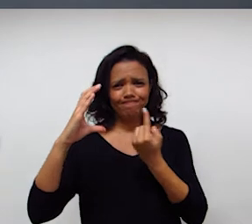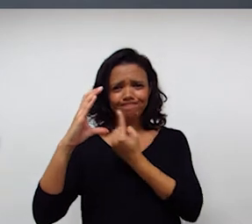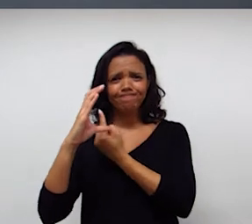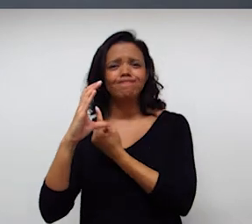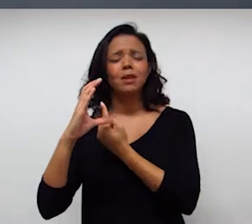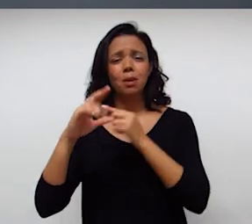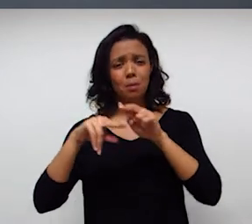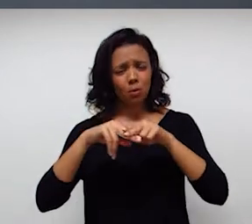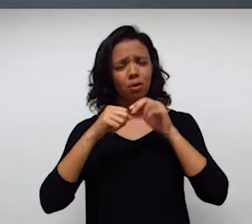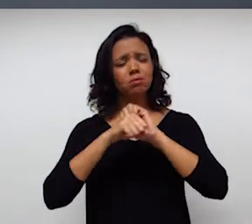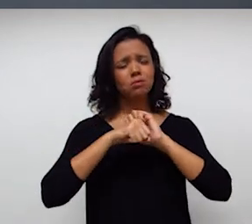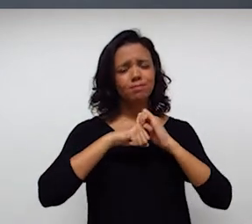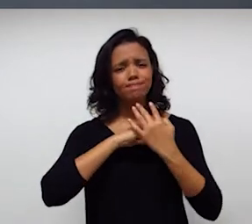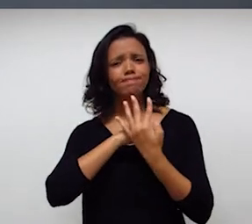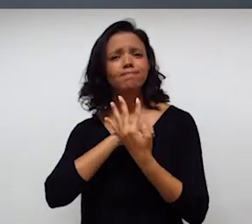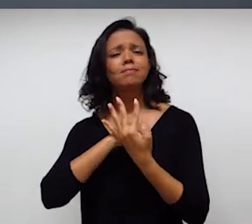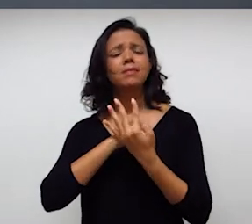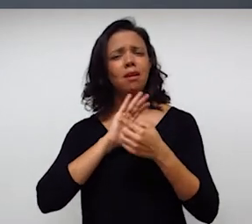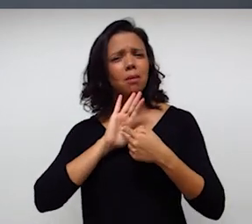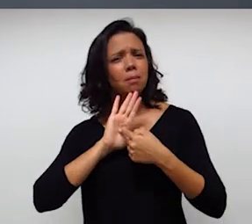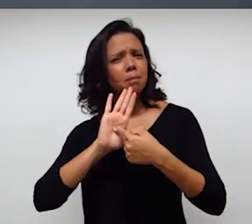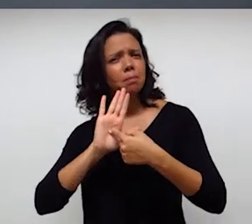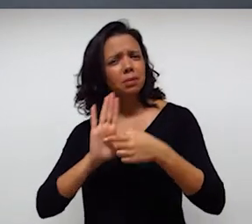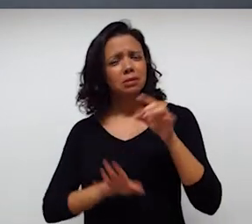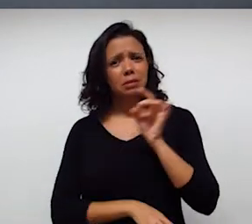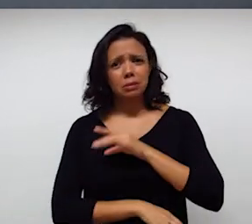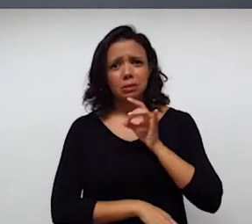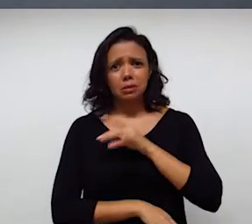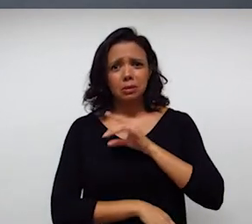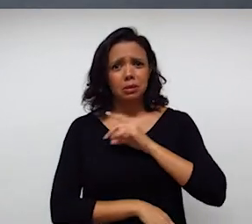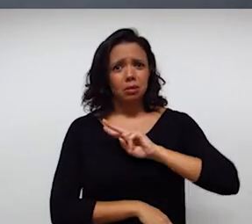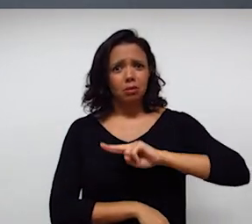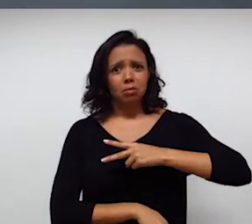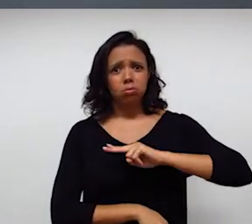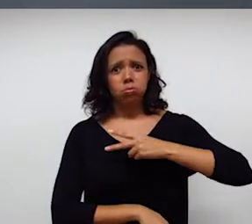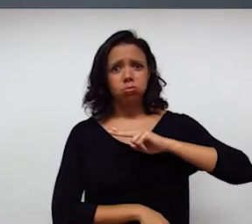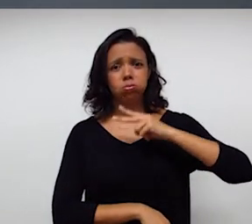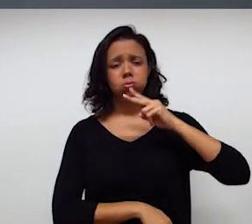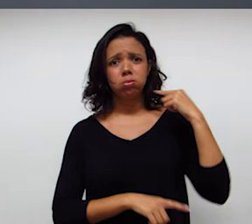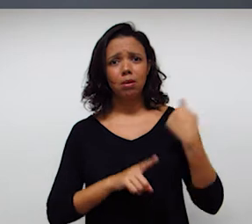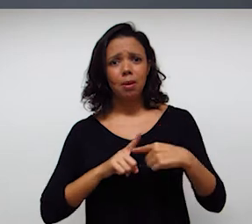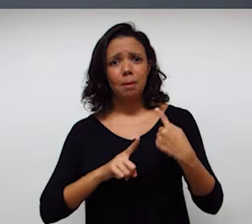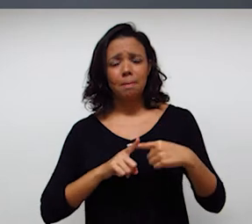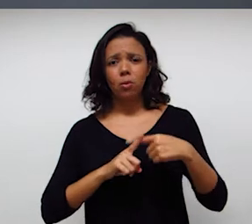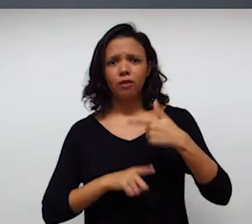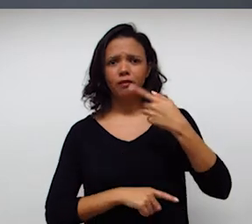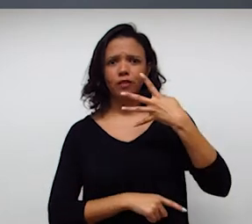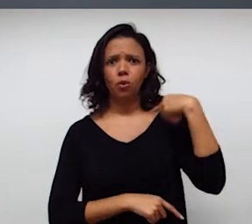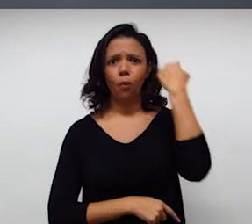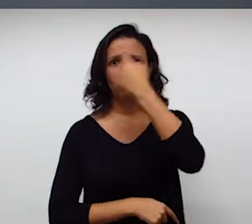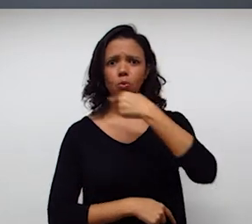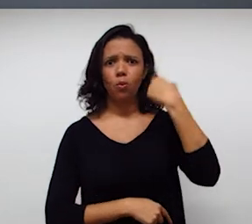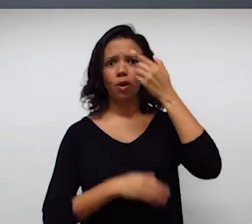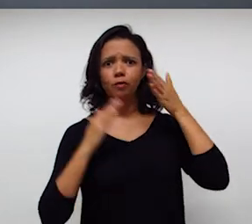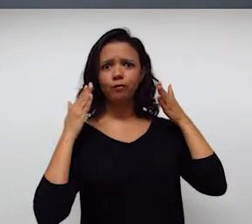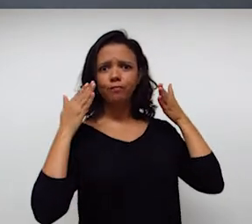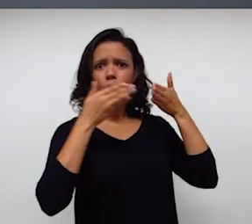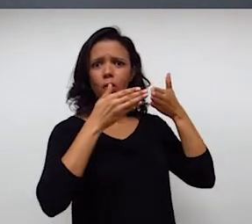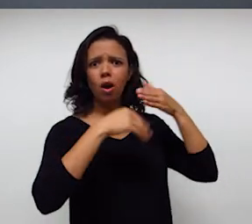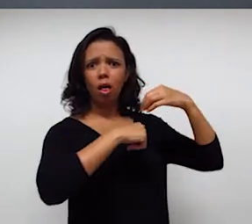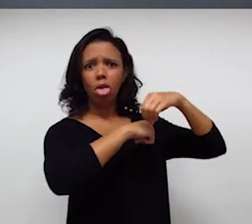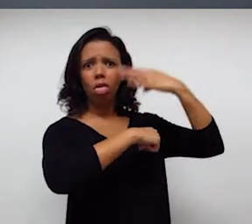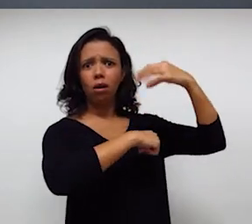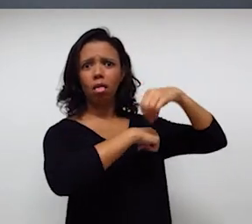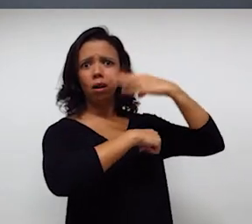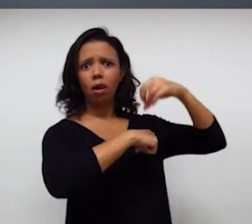por conta do Covid-19 apresentavam medo porque estavam 24 horas ligados